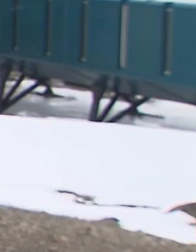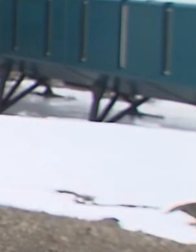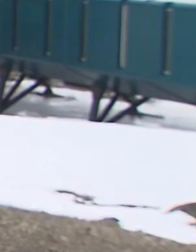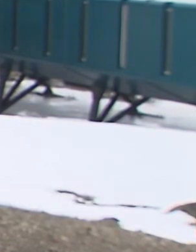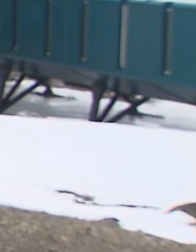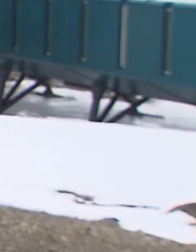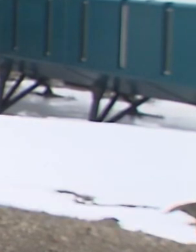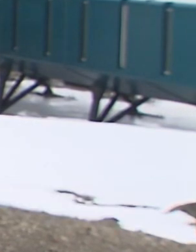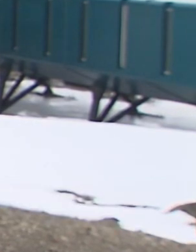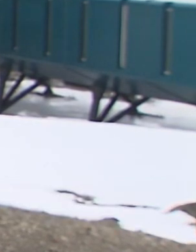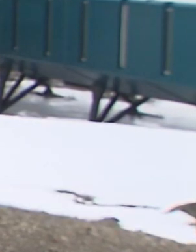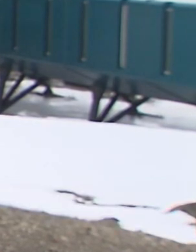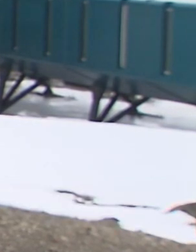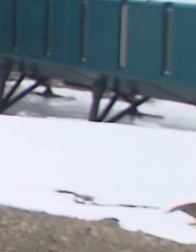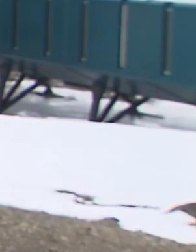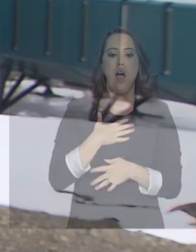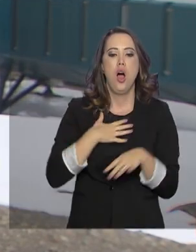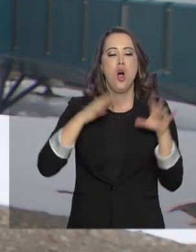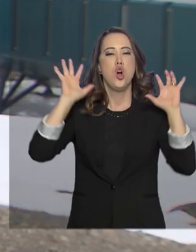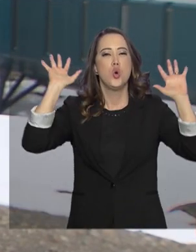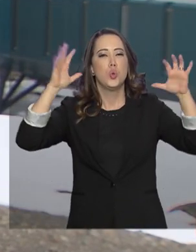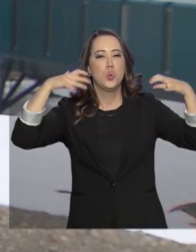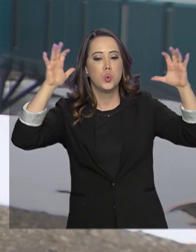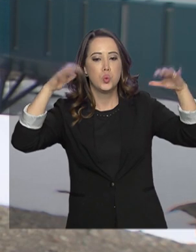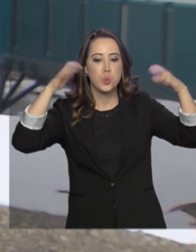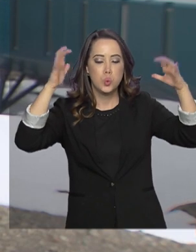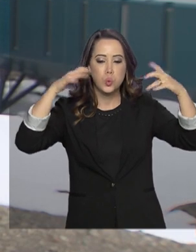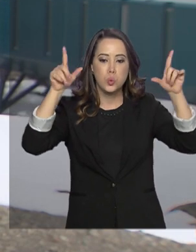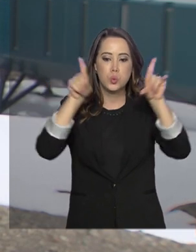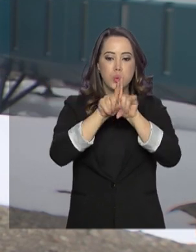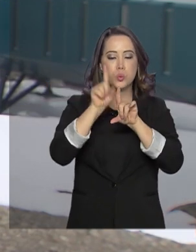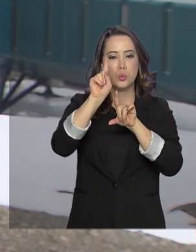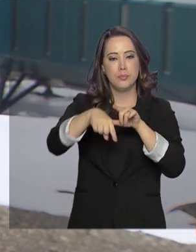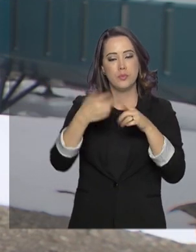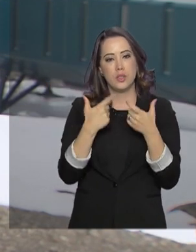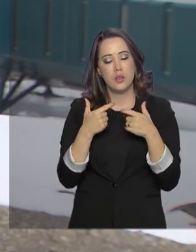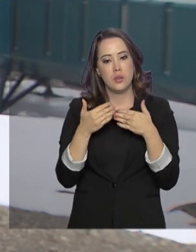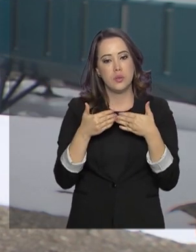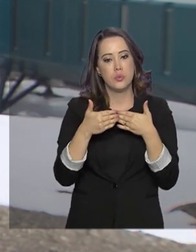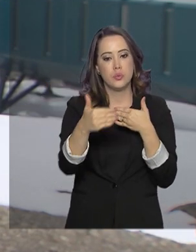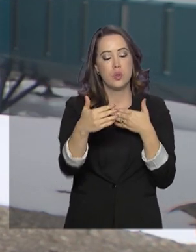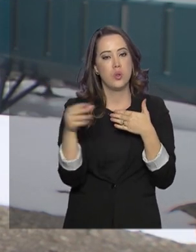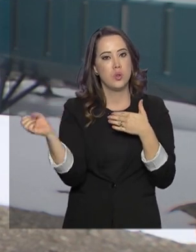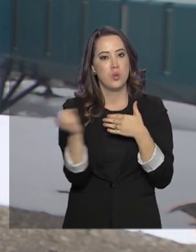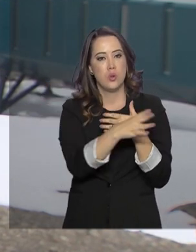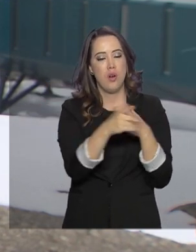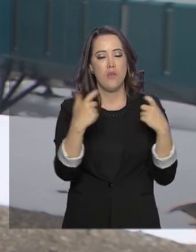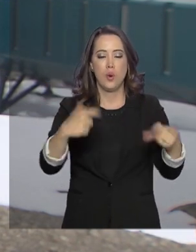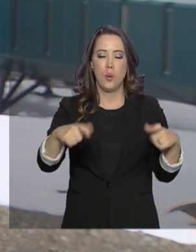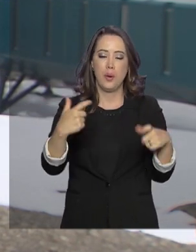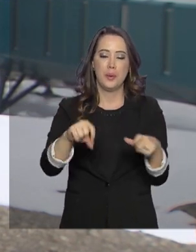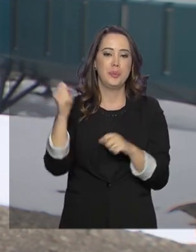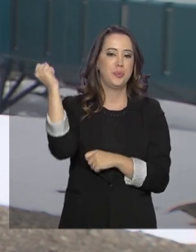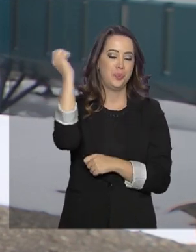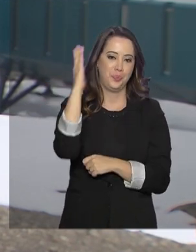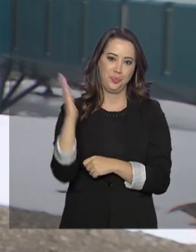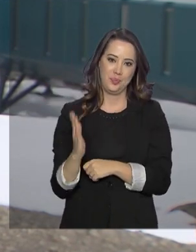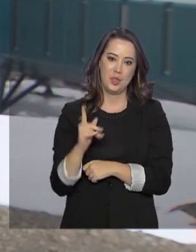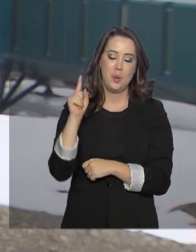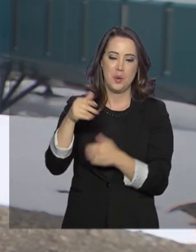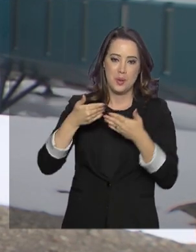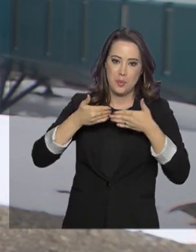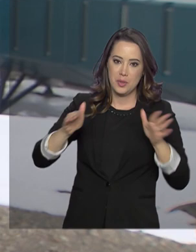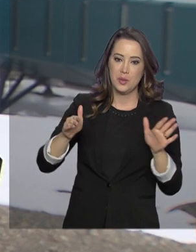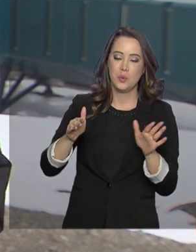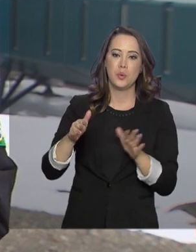neve fina está caindo aqui em frente à Estação Comandante Ferraz, que é a nova base brasileira aqui na Antártica, que vai ser inaugurada